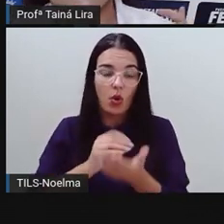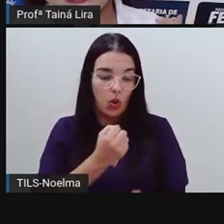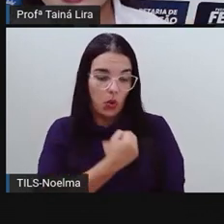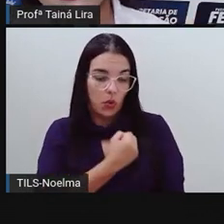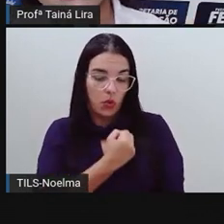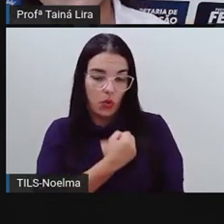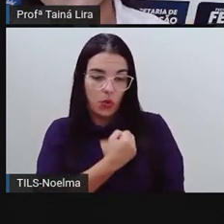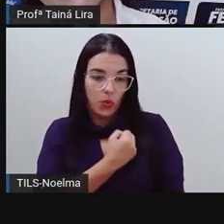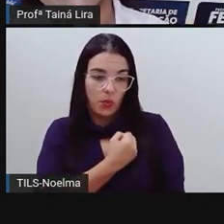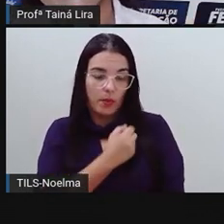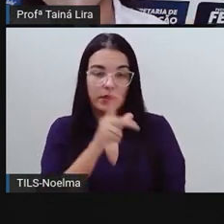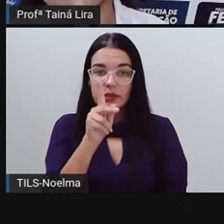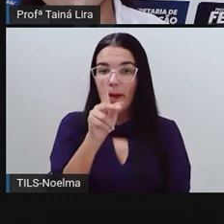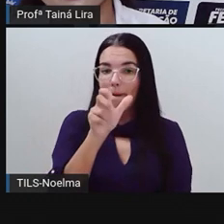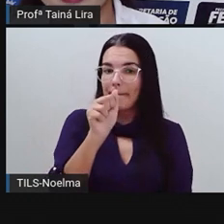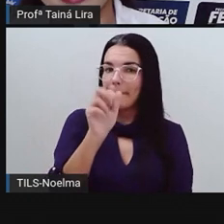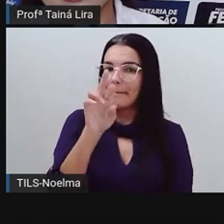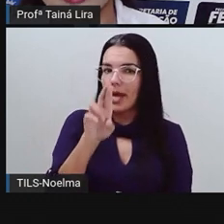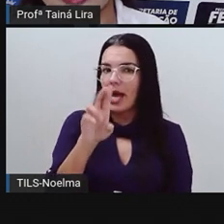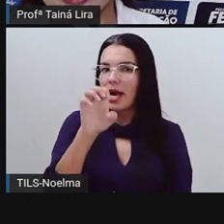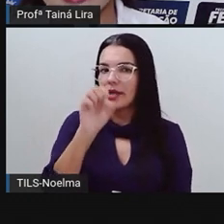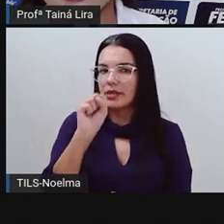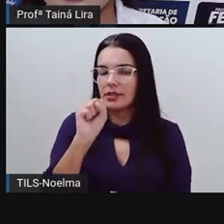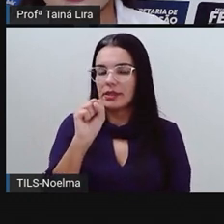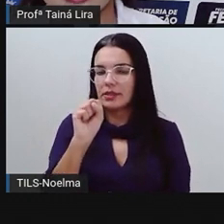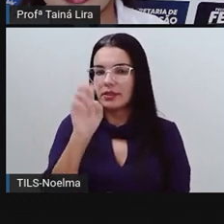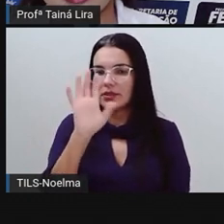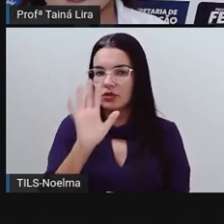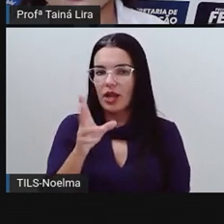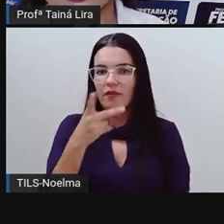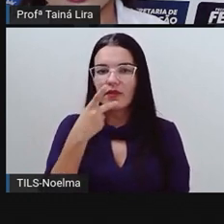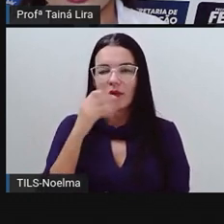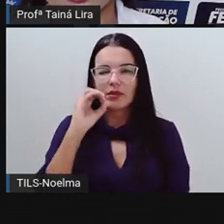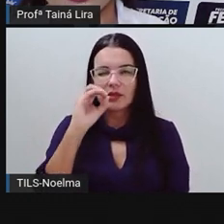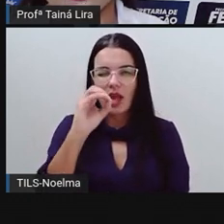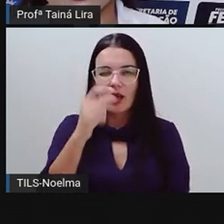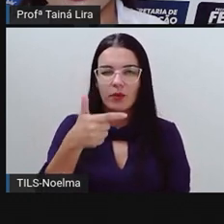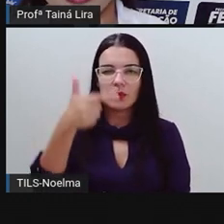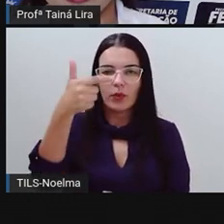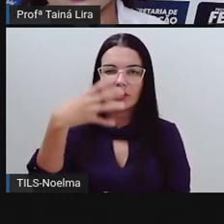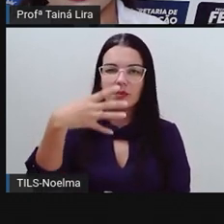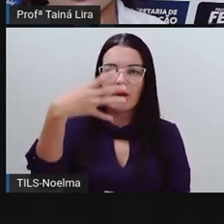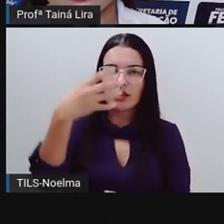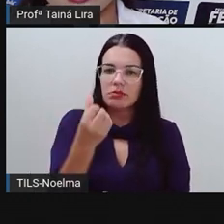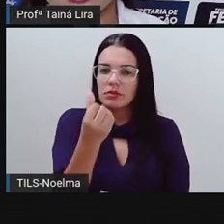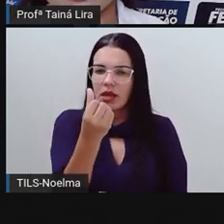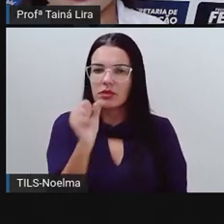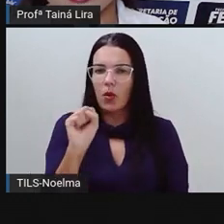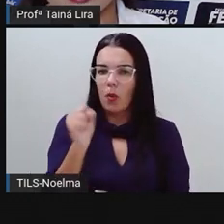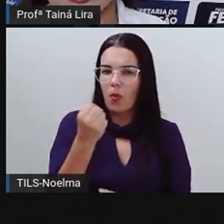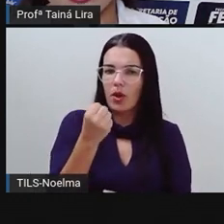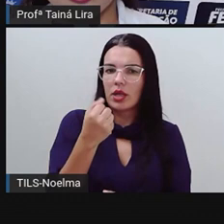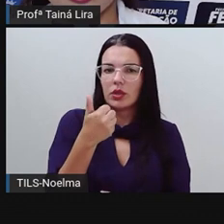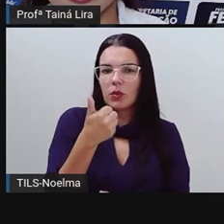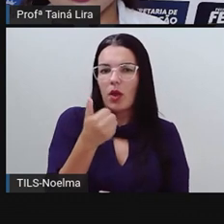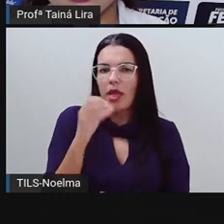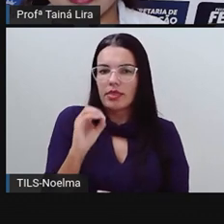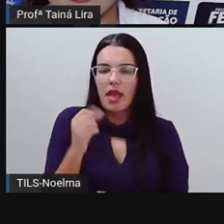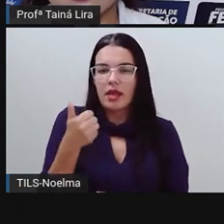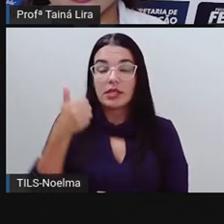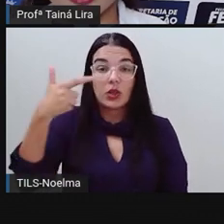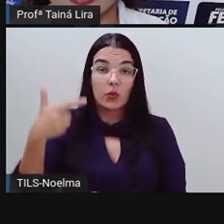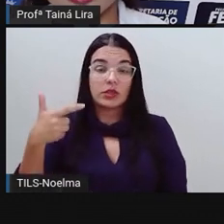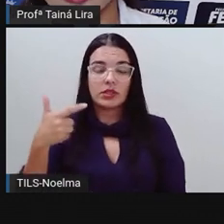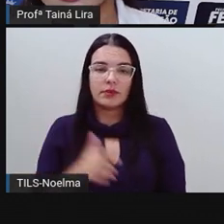Nós já falamos também sobre números pares, ó, 0, 2, 4, 6, 8,